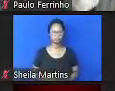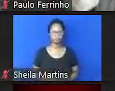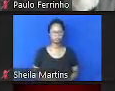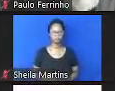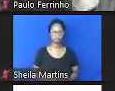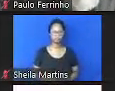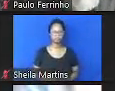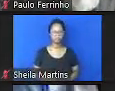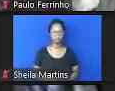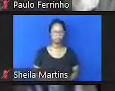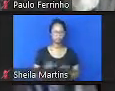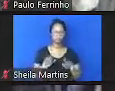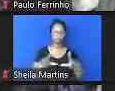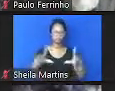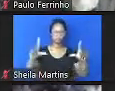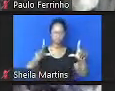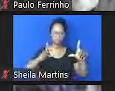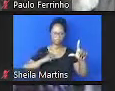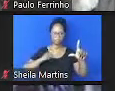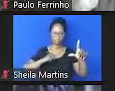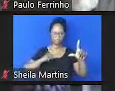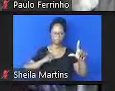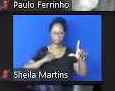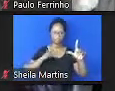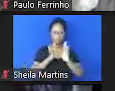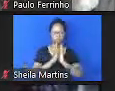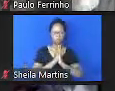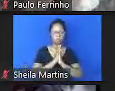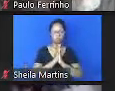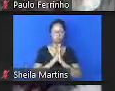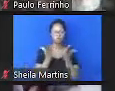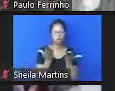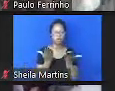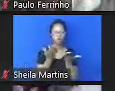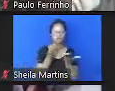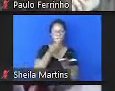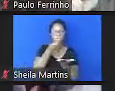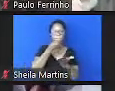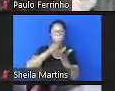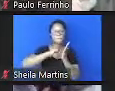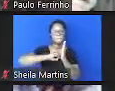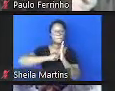A tela foi compartilhada, mas, por favor, por gentileza, habilite o som.